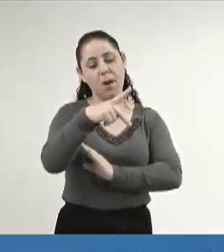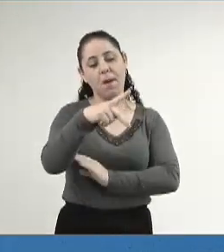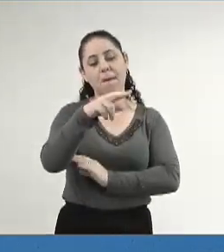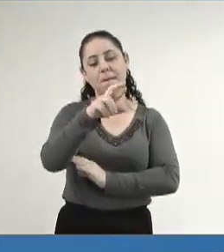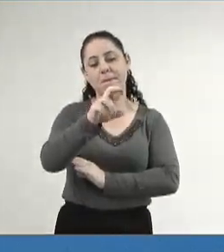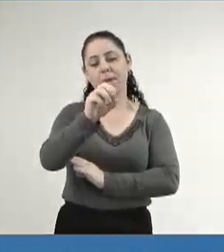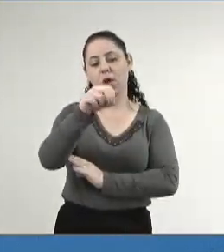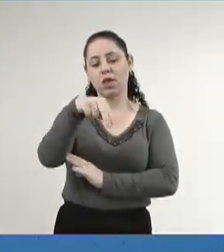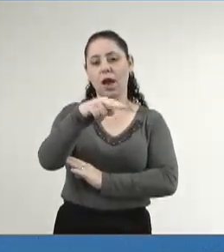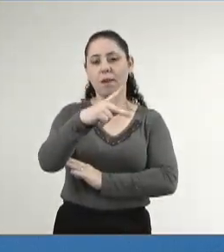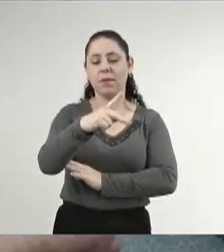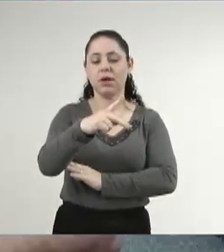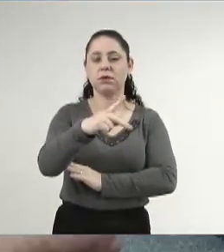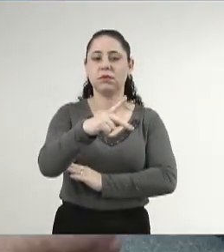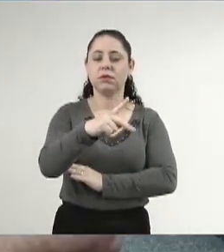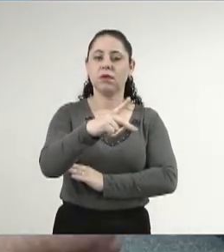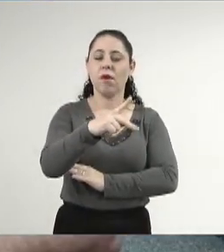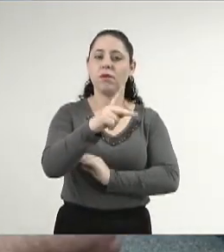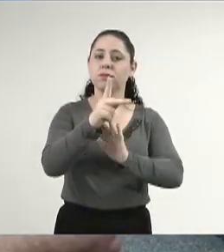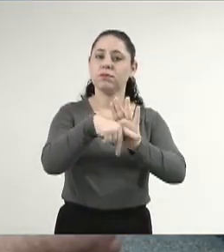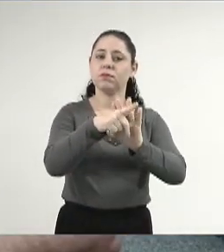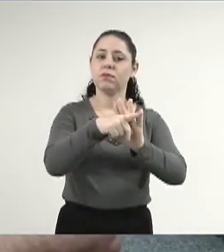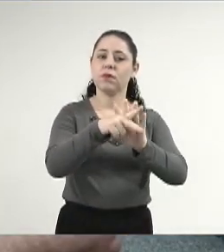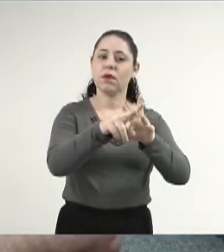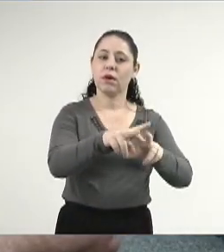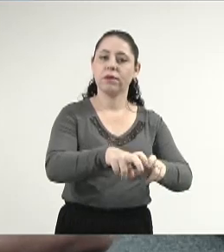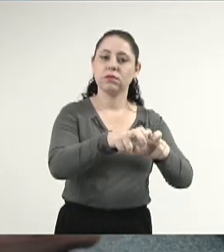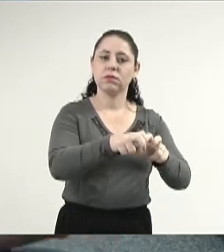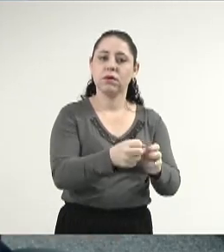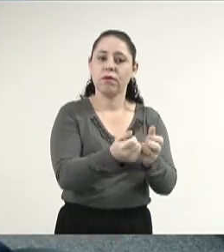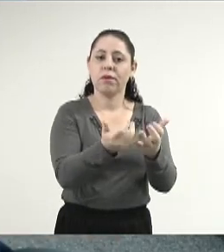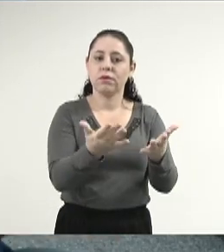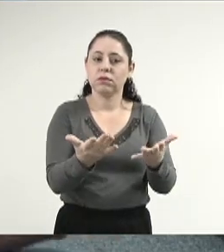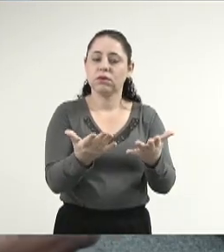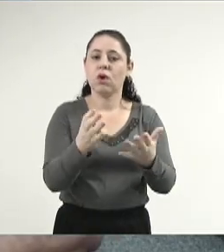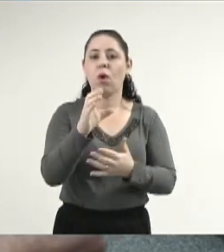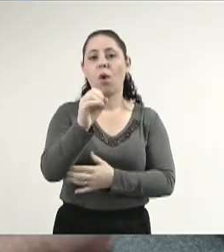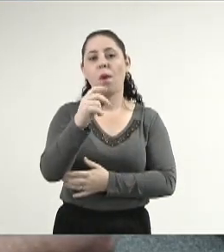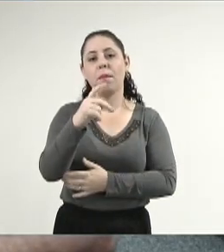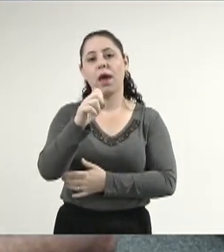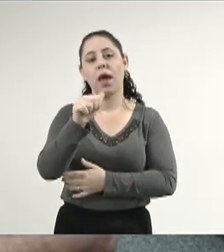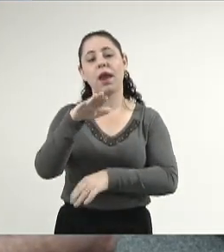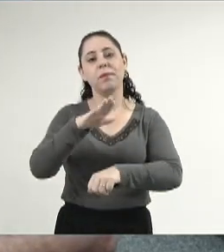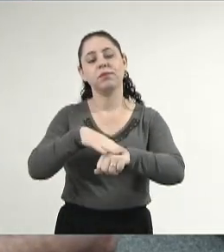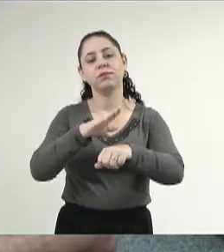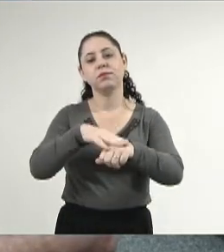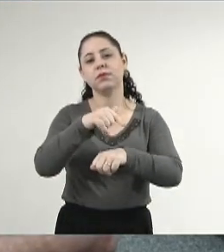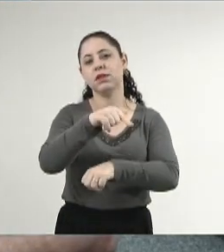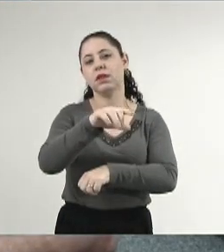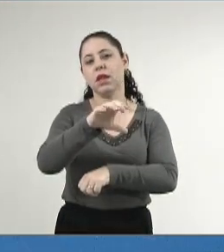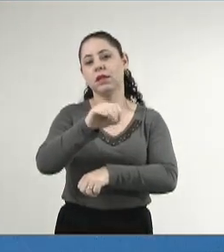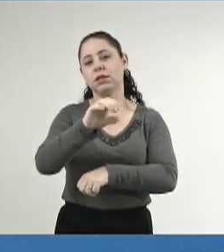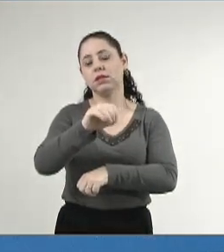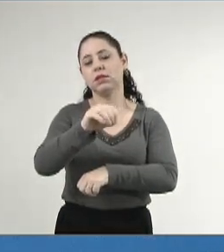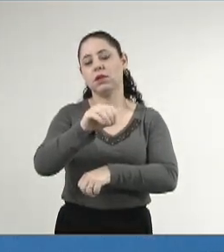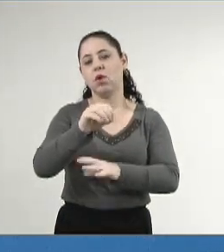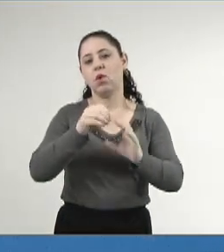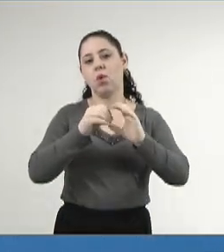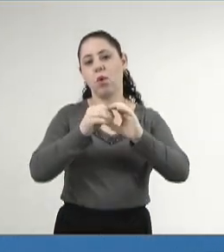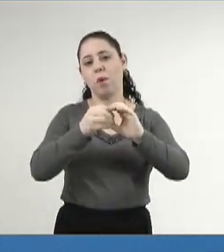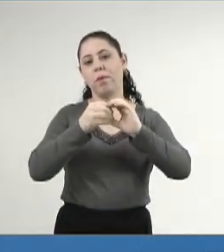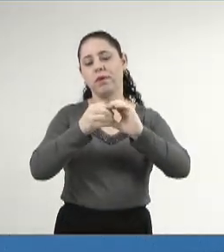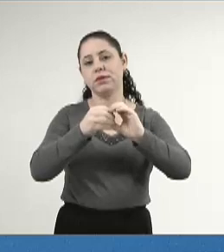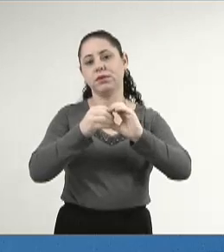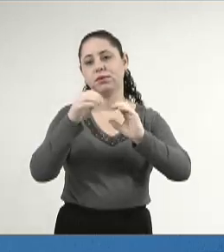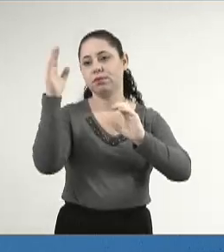no Plano Safra da Agricultura Familiar, o programa coopera mais. São 700 cooperativas no Brasil que vão